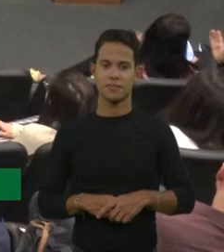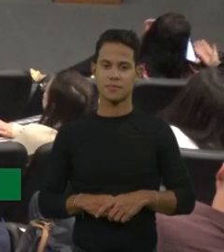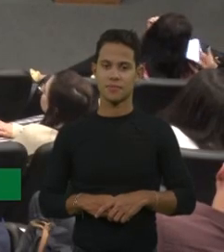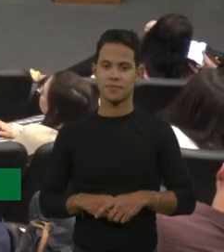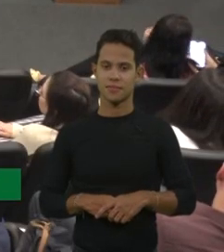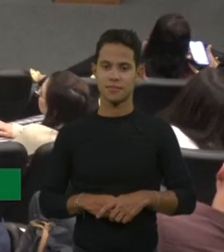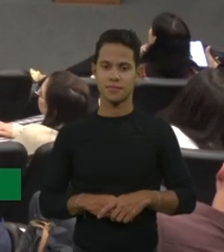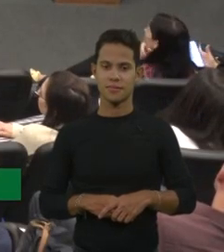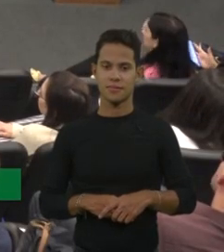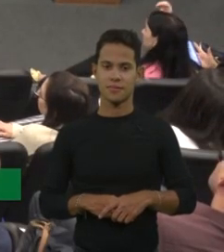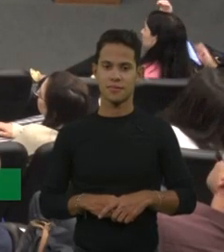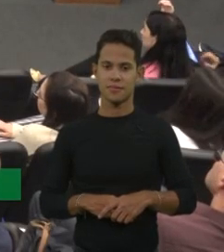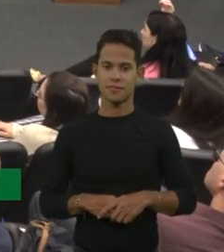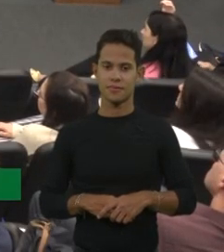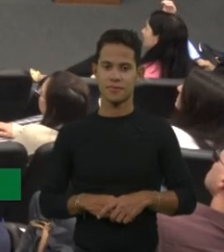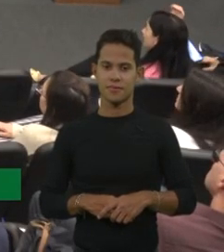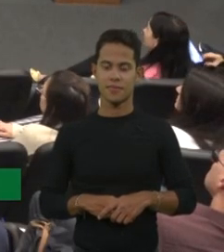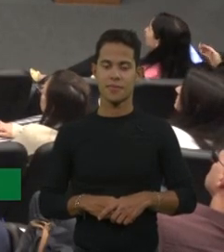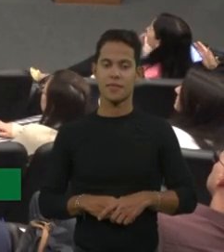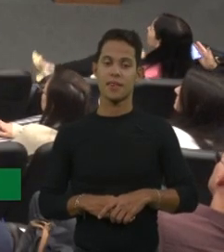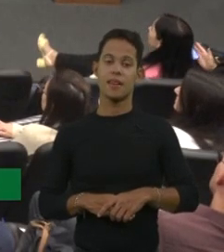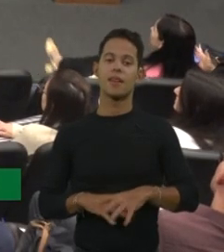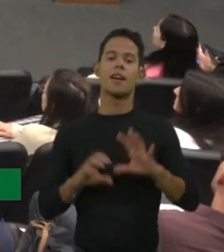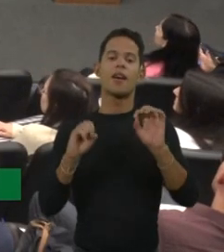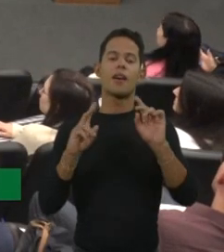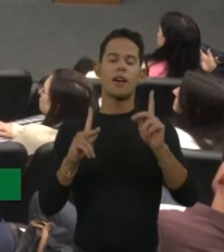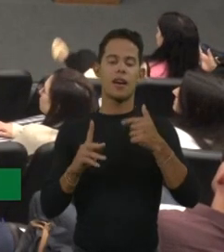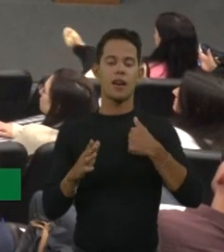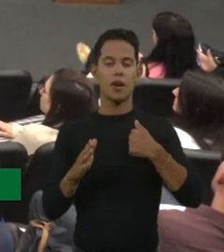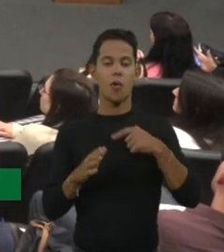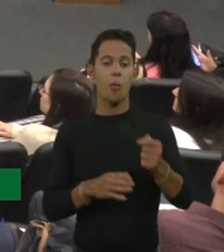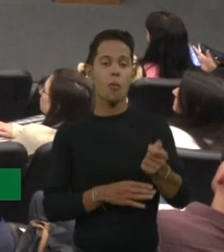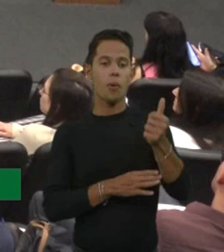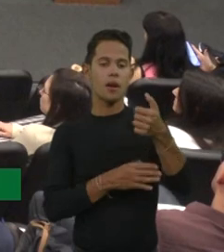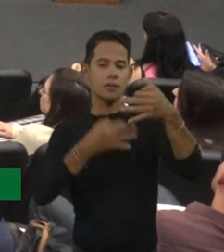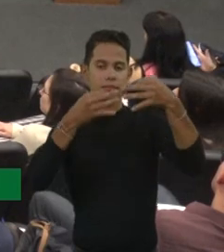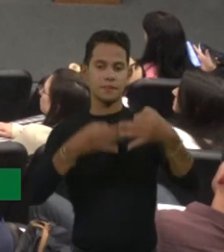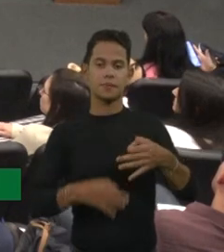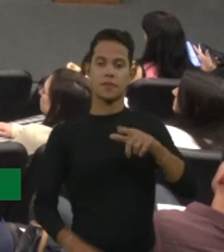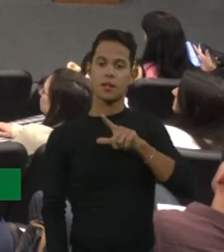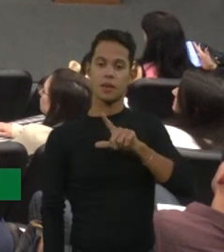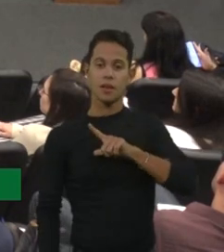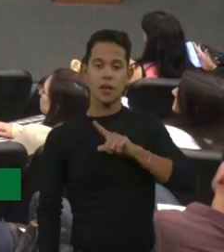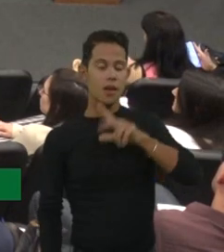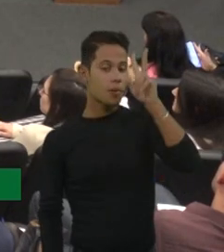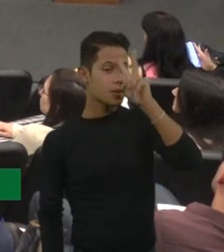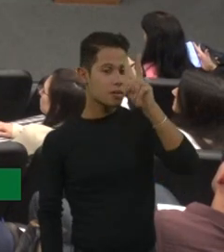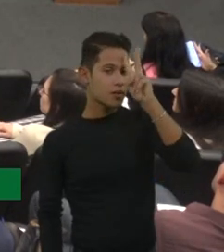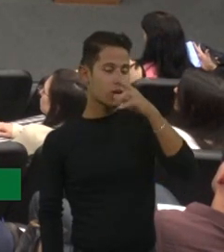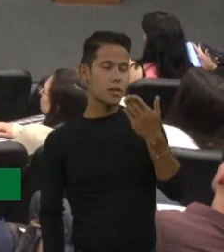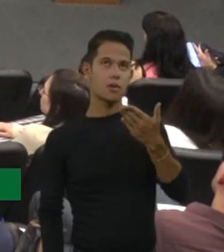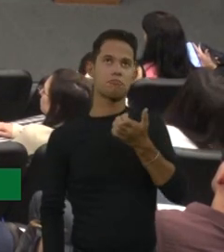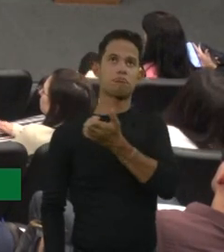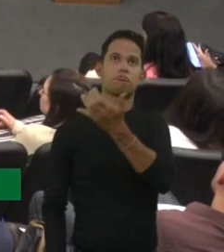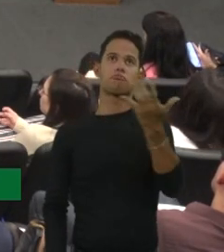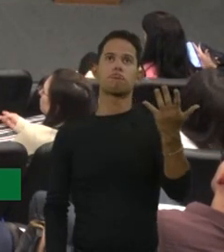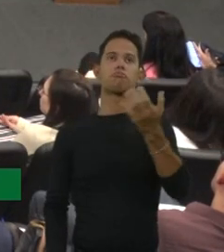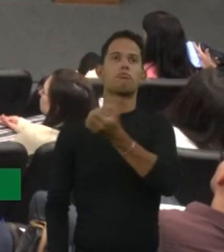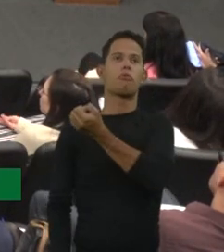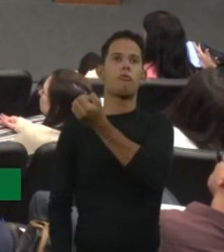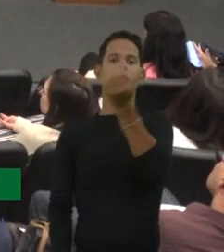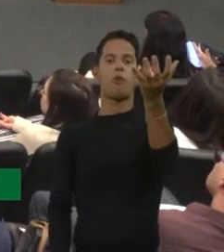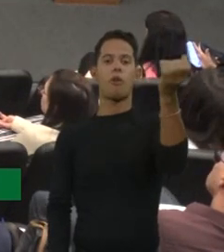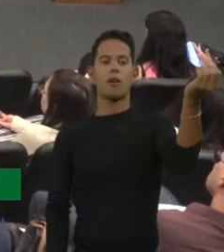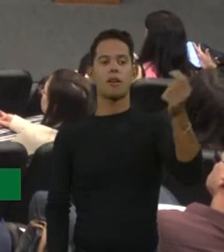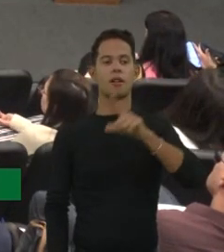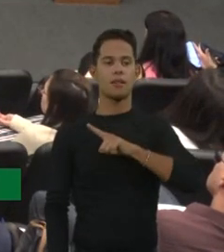Ah, tá, cheguei perto, né? Então, é uma história, né, que tem, tá? E quanto será que não tem por aí sem diagnóstico, né? Então,